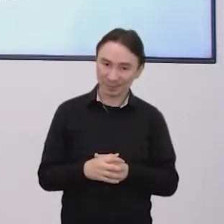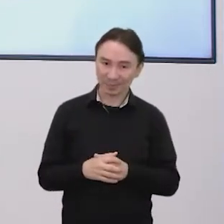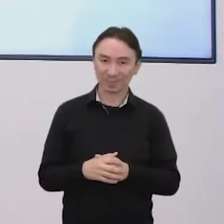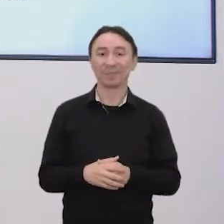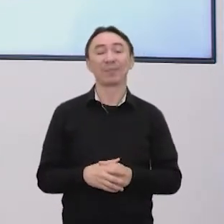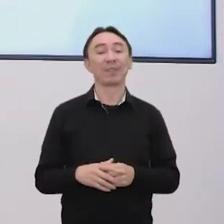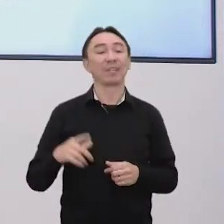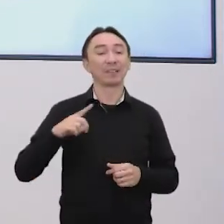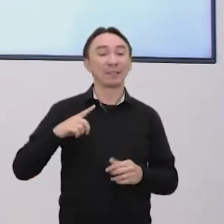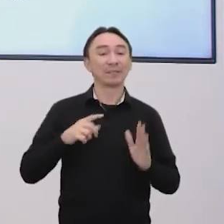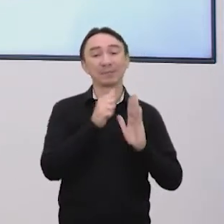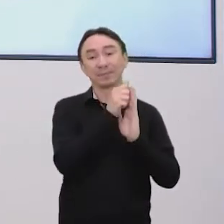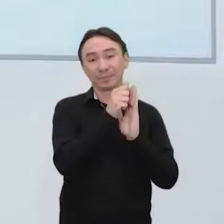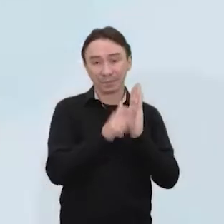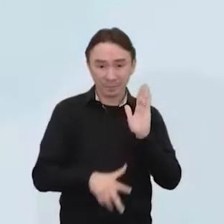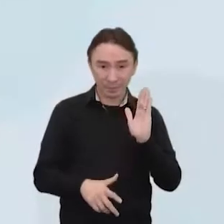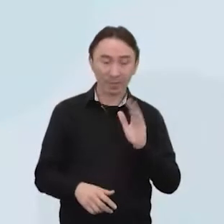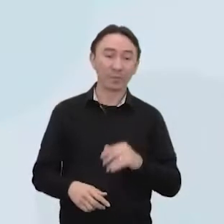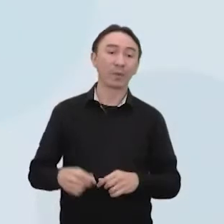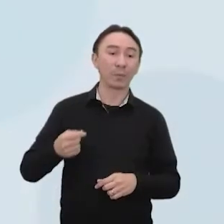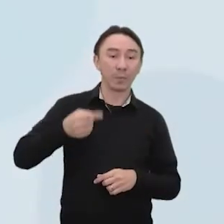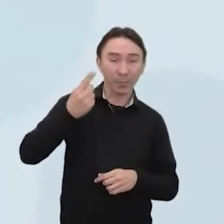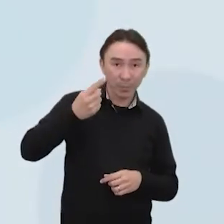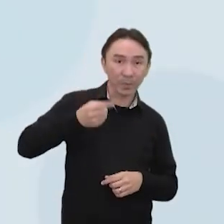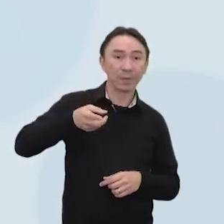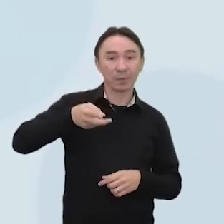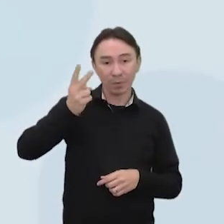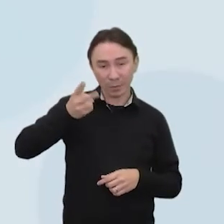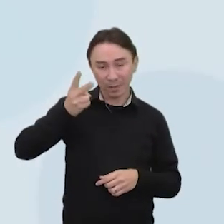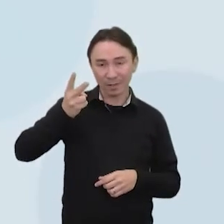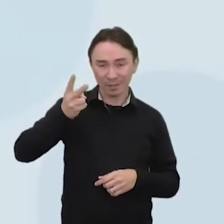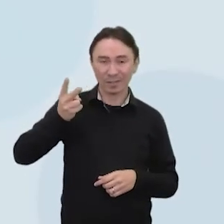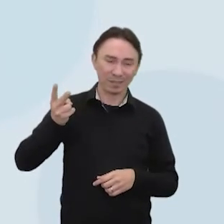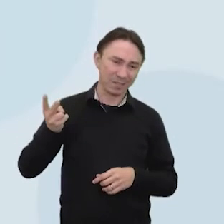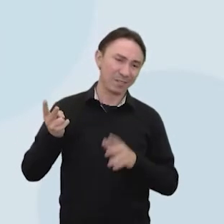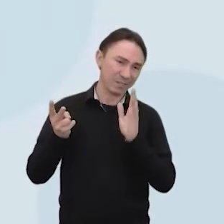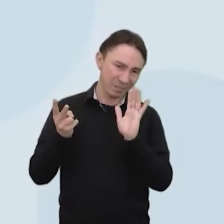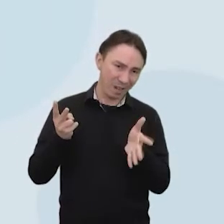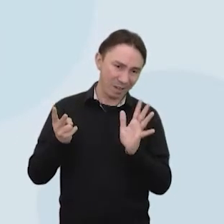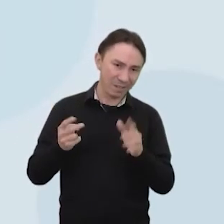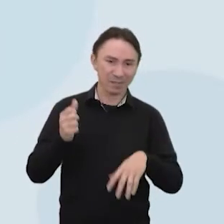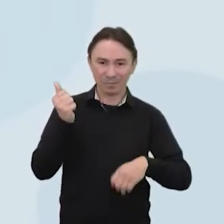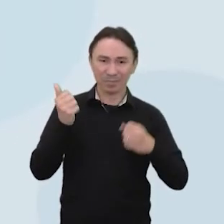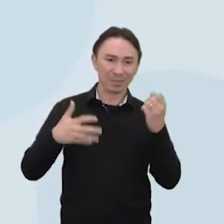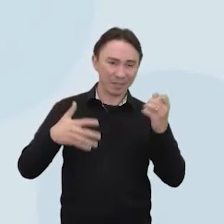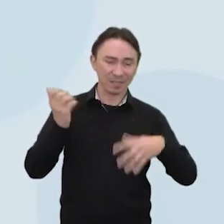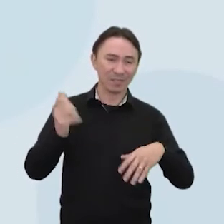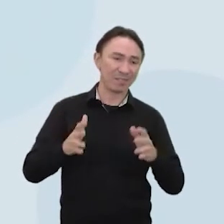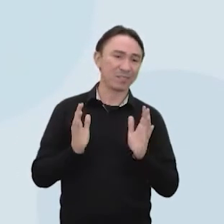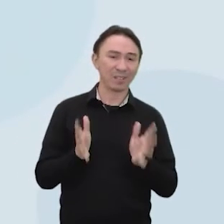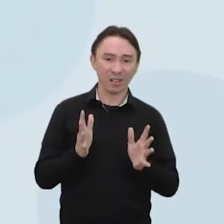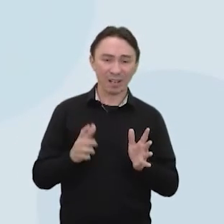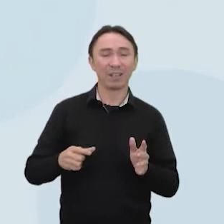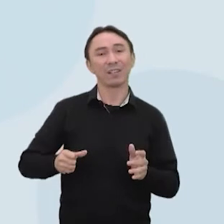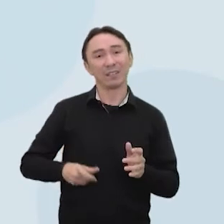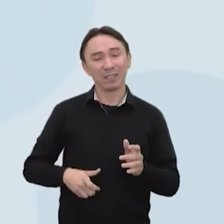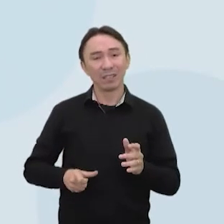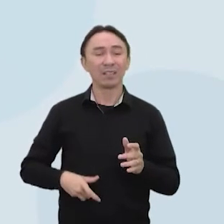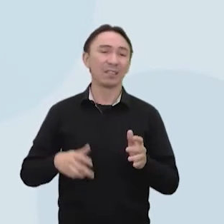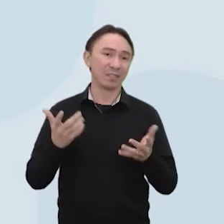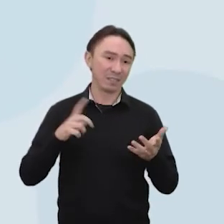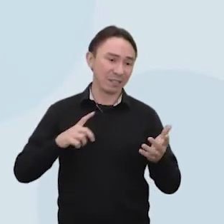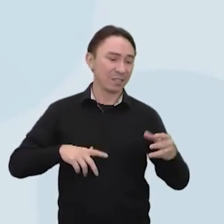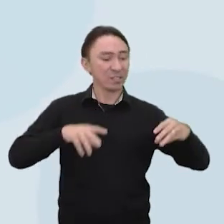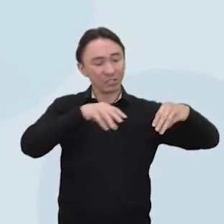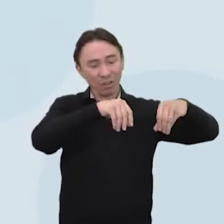atividade 1 e 2 deste componente, nós já abordamos a viabilidade e a potencialidade do aproveitamento do calor